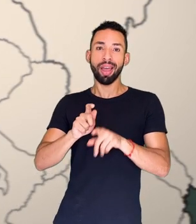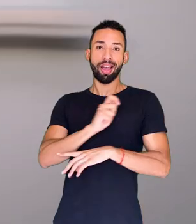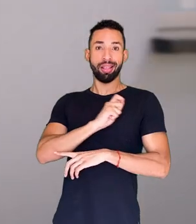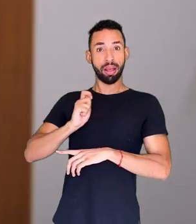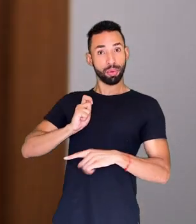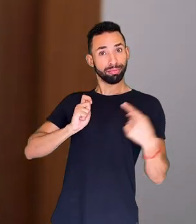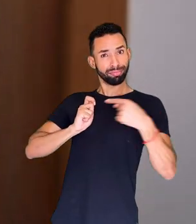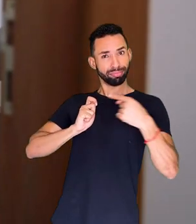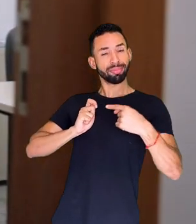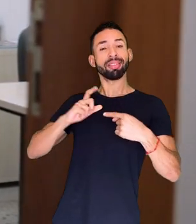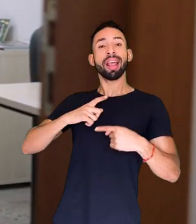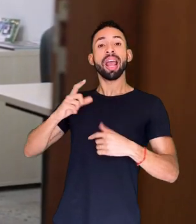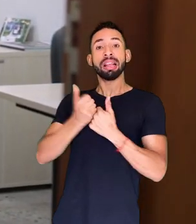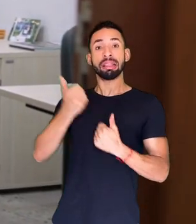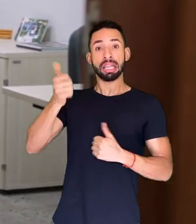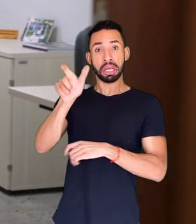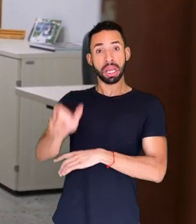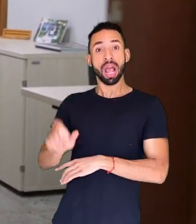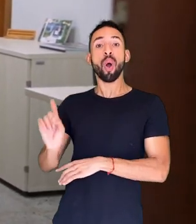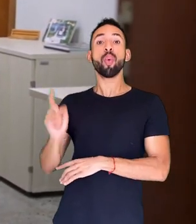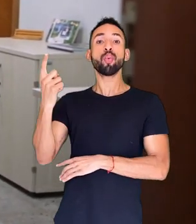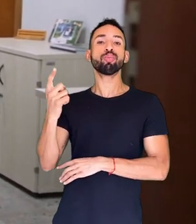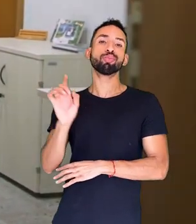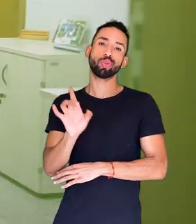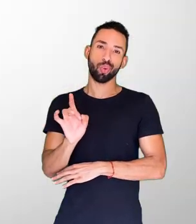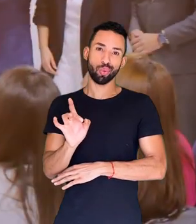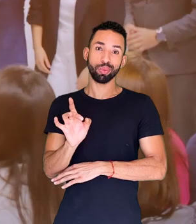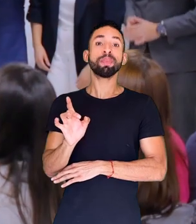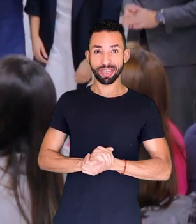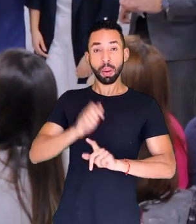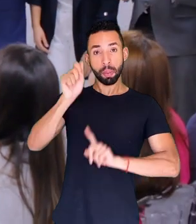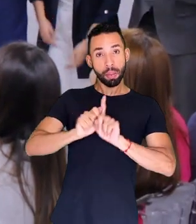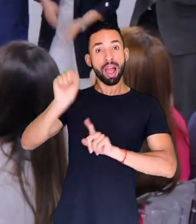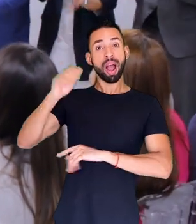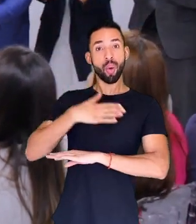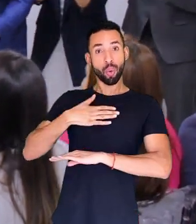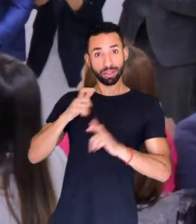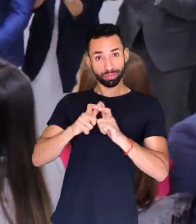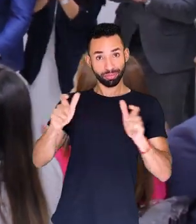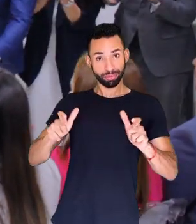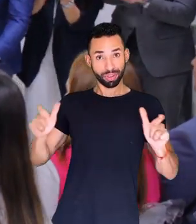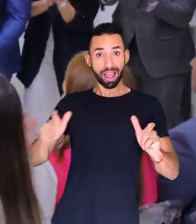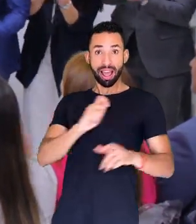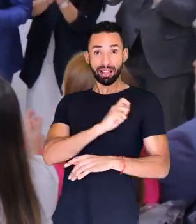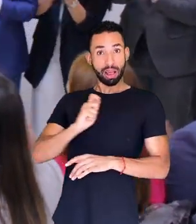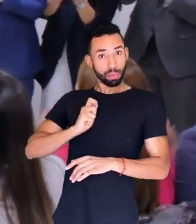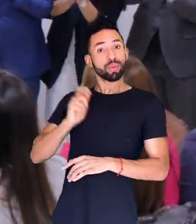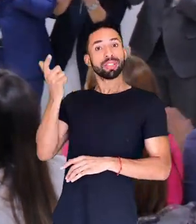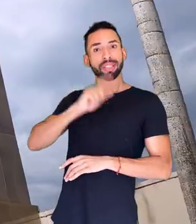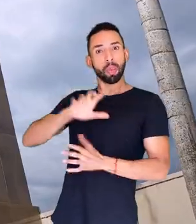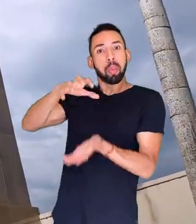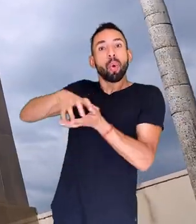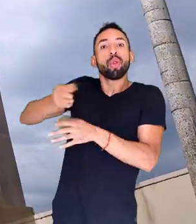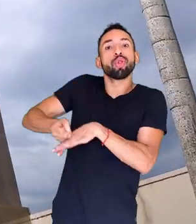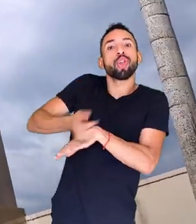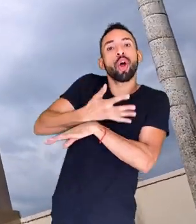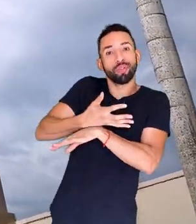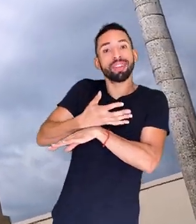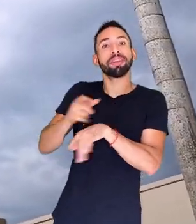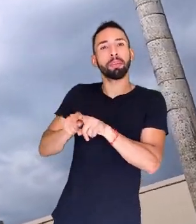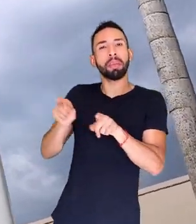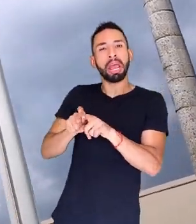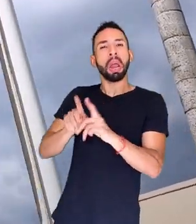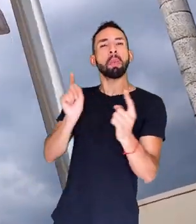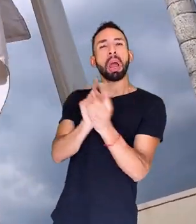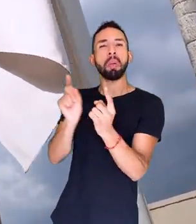Anápolis, esta última com apenas um defensor público. Em agosto, Anápolis ganhou uma nova sede e sua atuação